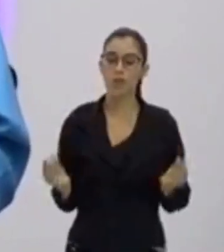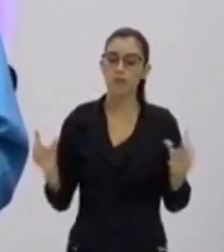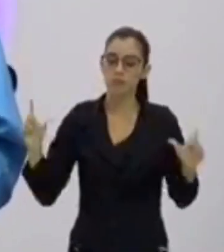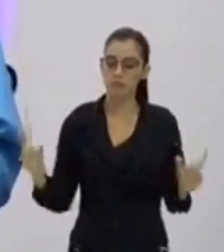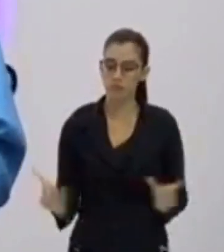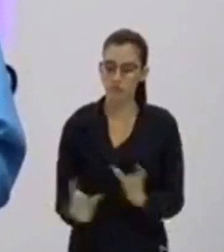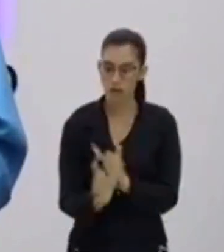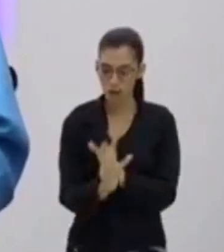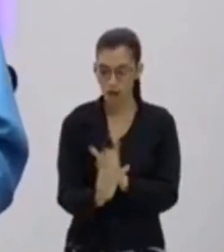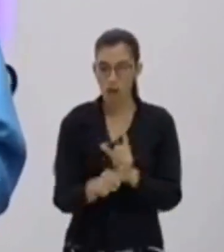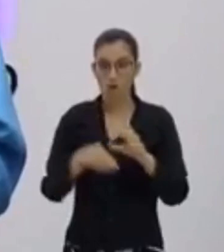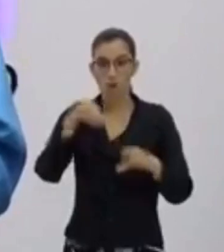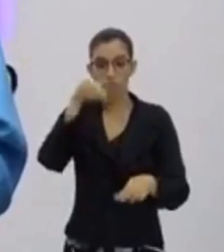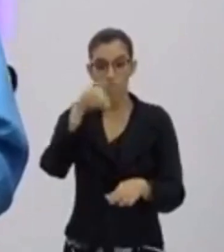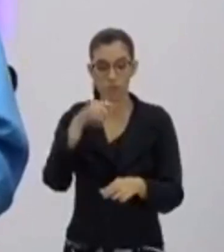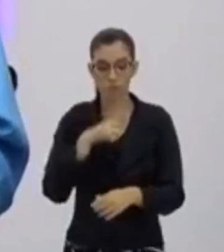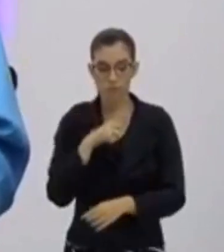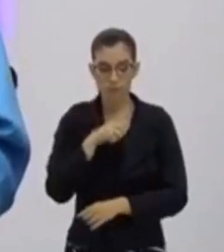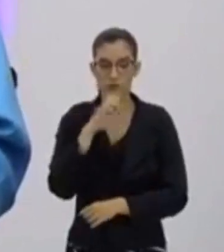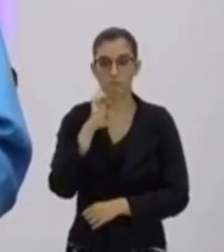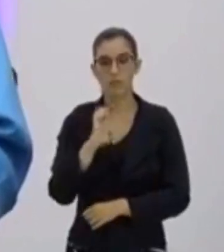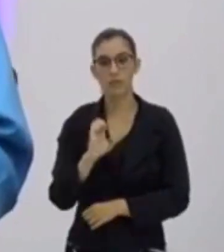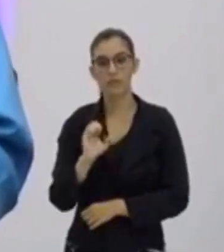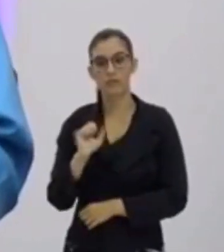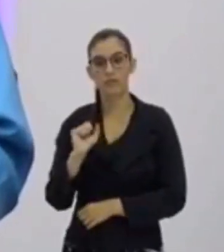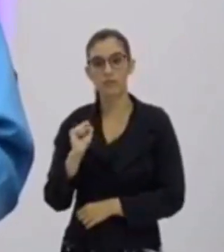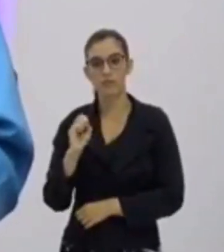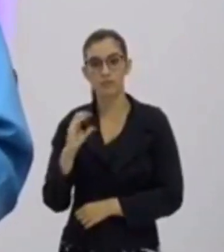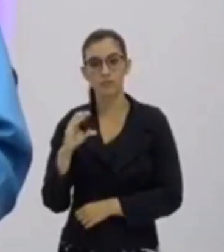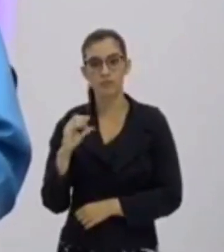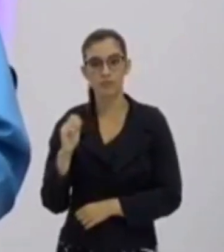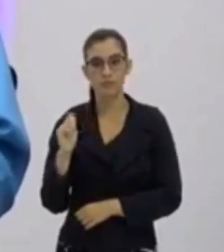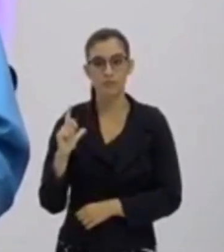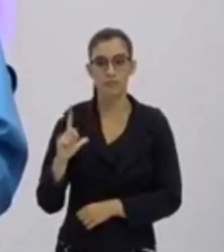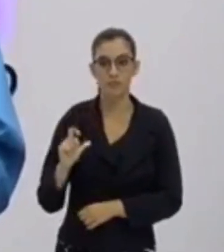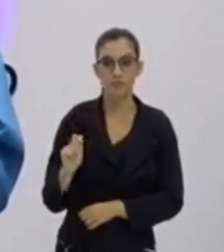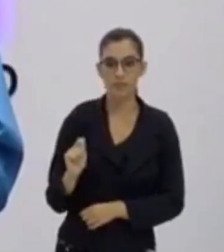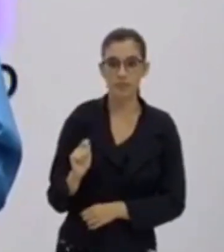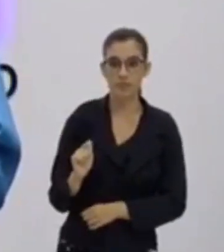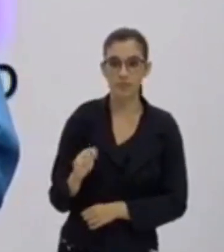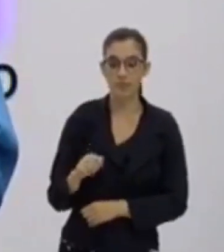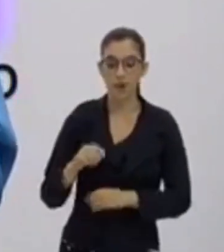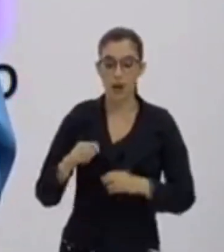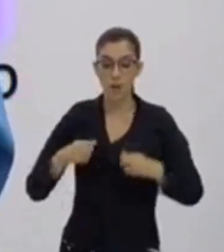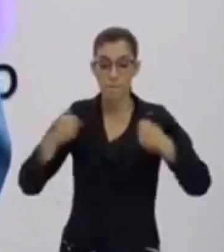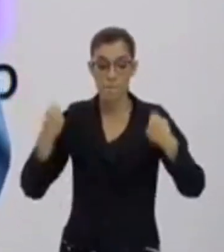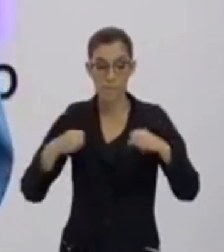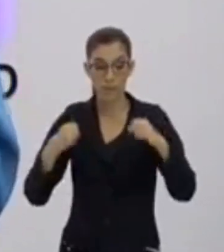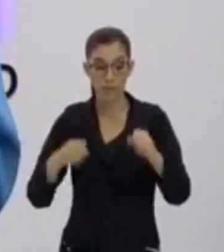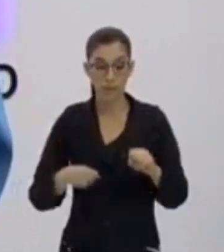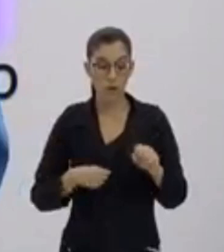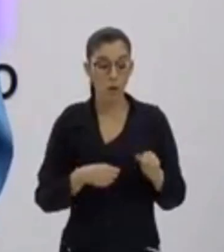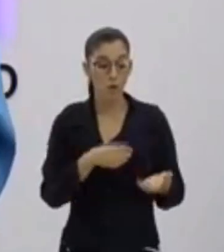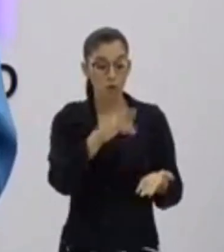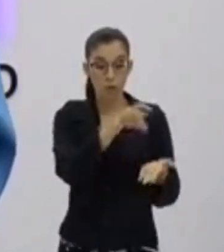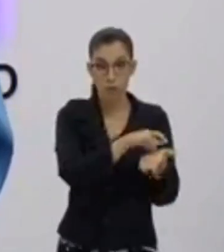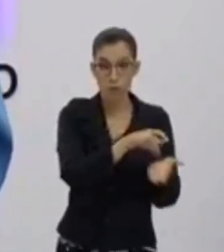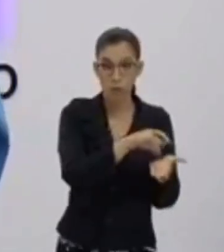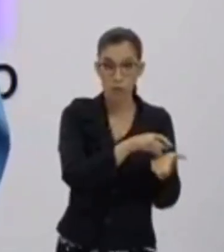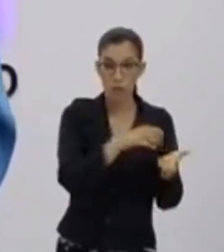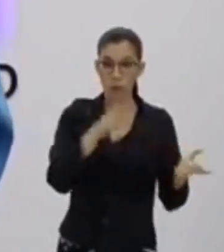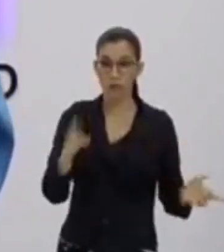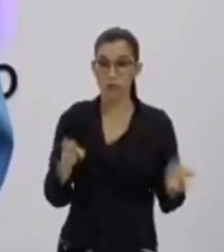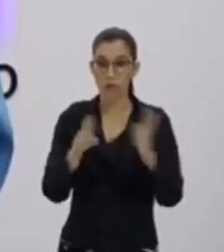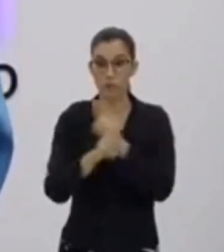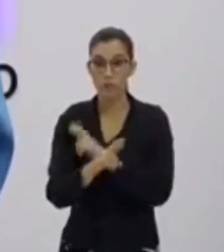Então, não te esquece. Escala é a proporção entre o real e o representado. Por exemplo, se tu olhares